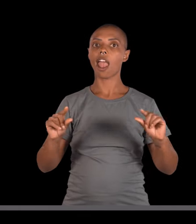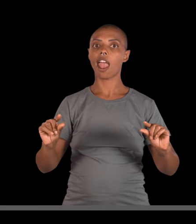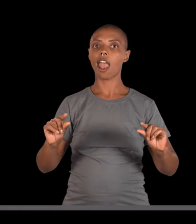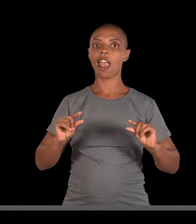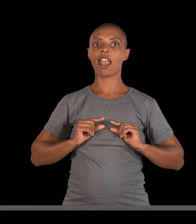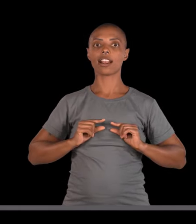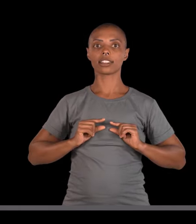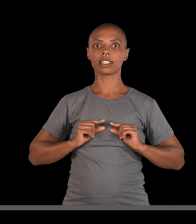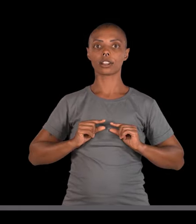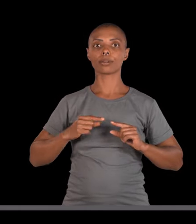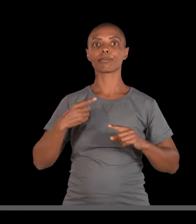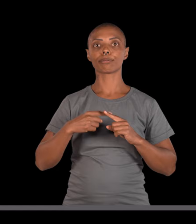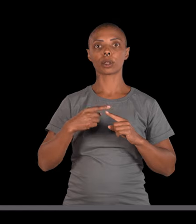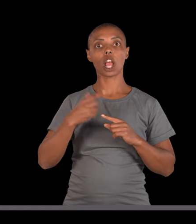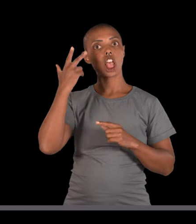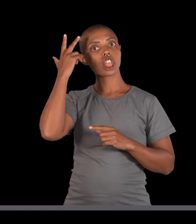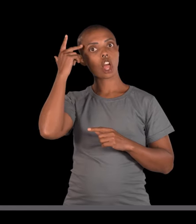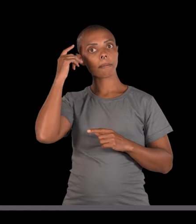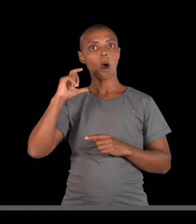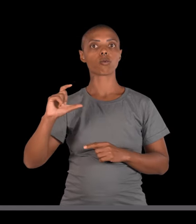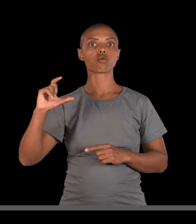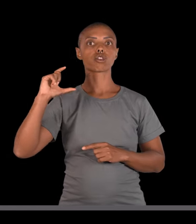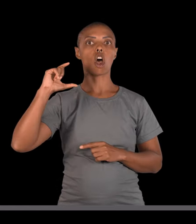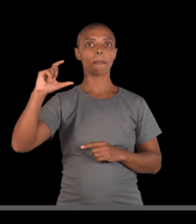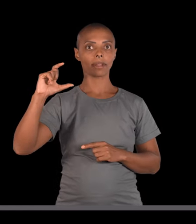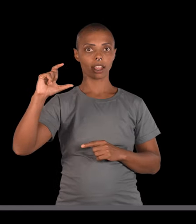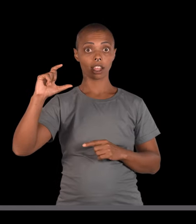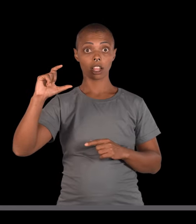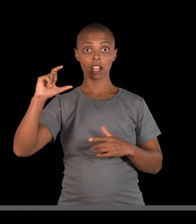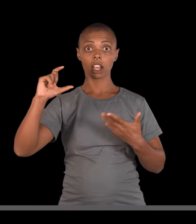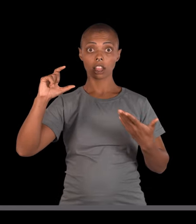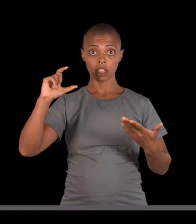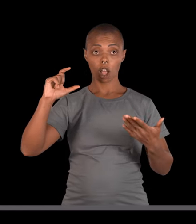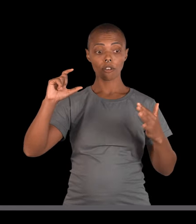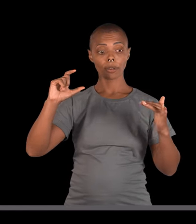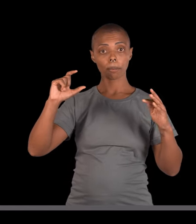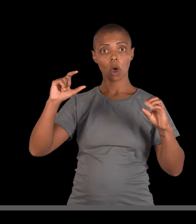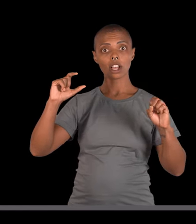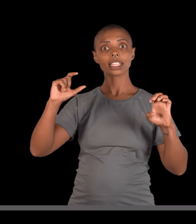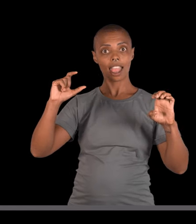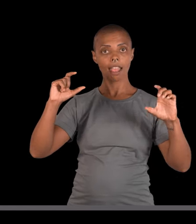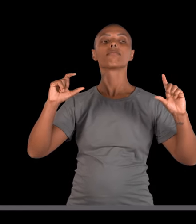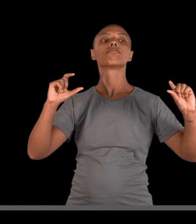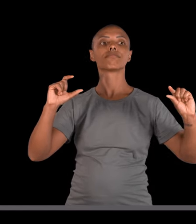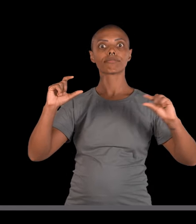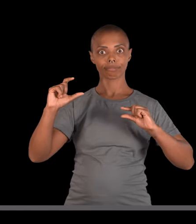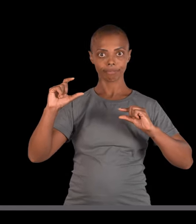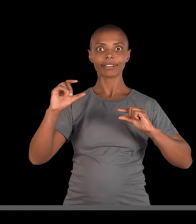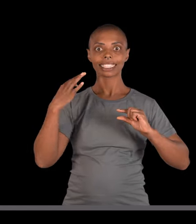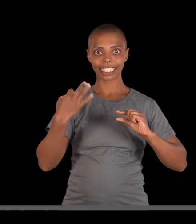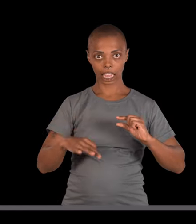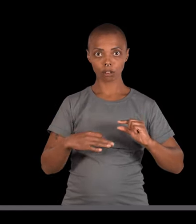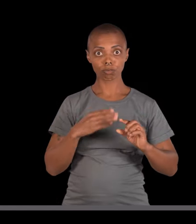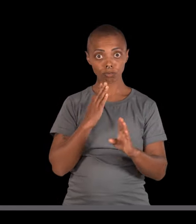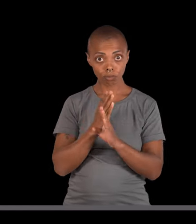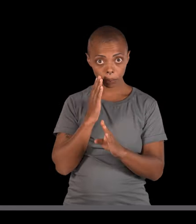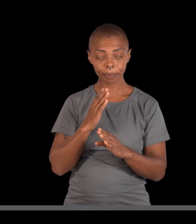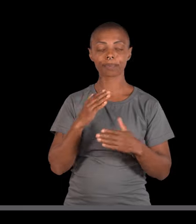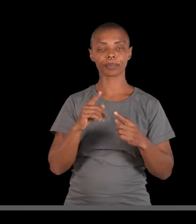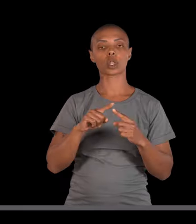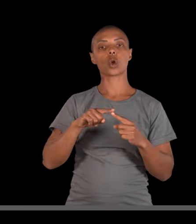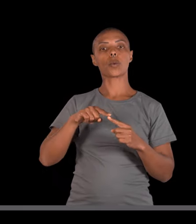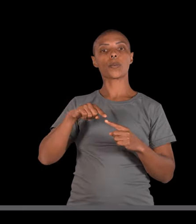ela é recessiva. Ser normal é dominante ter fibrose cística é recessivo. Descobriu?